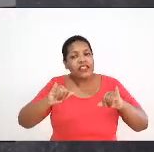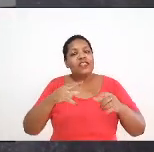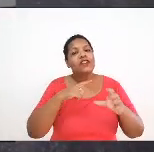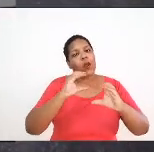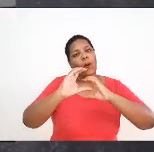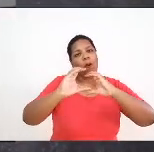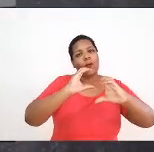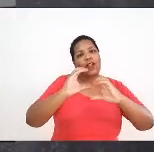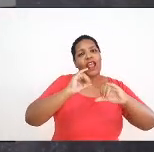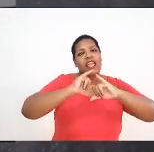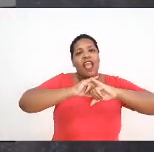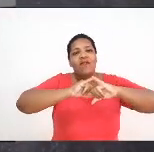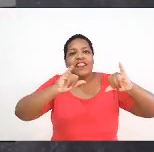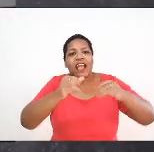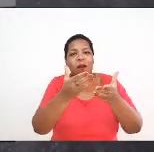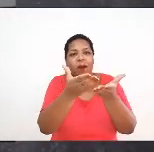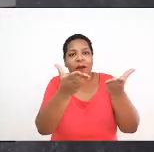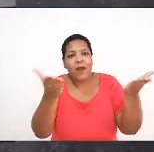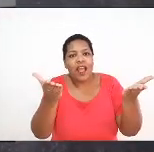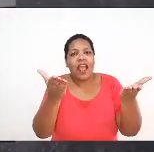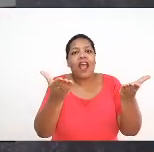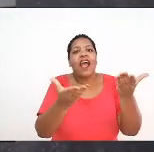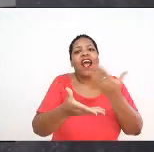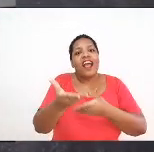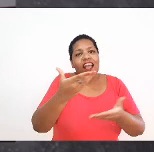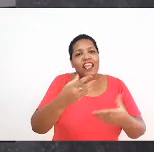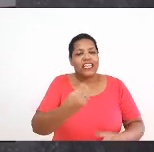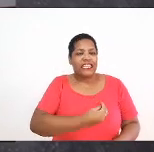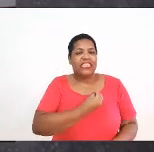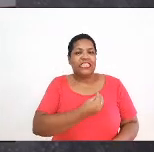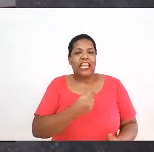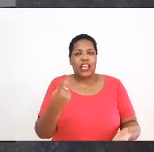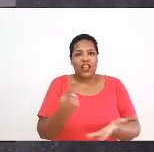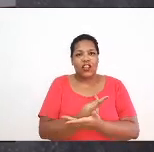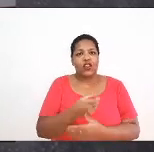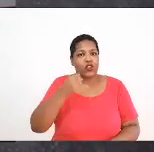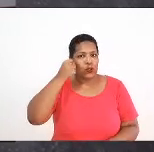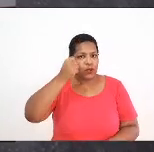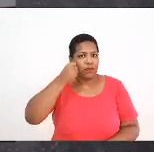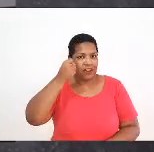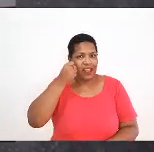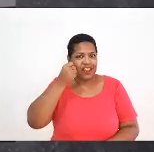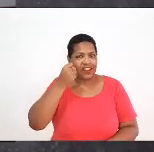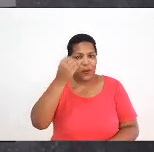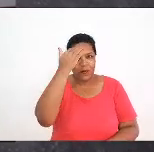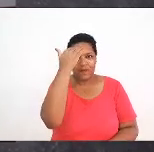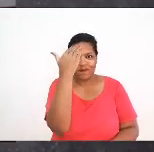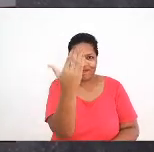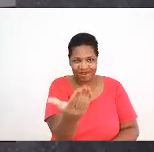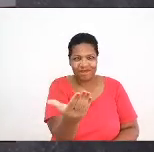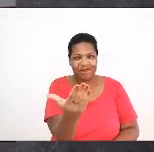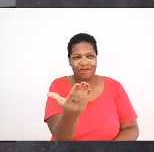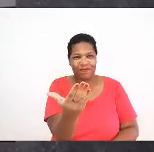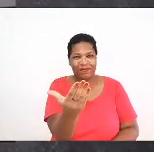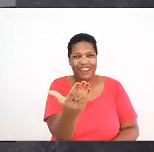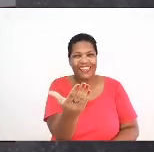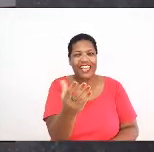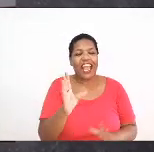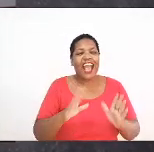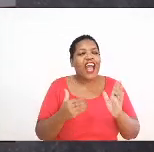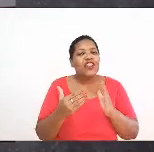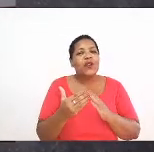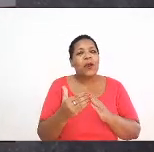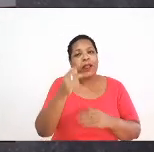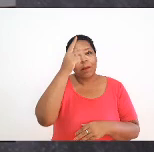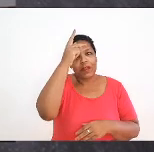com relação à realização dos seminários. Muito obrigada a todos por nos